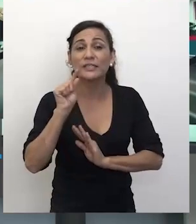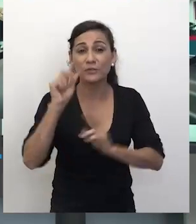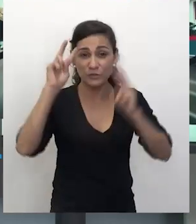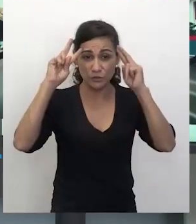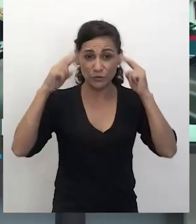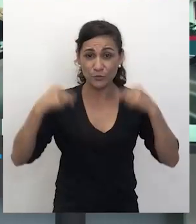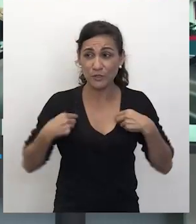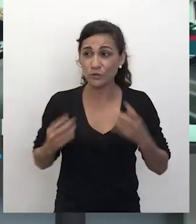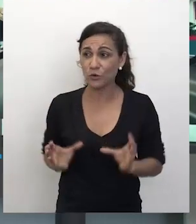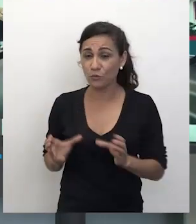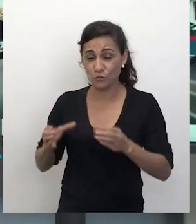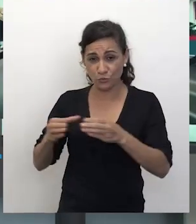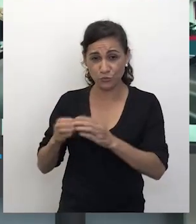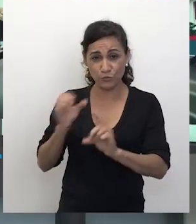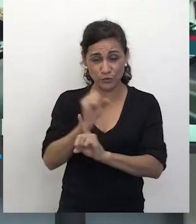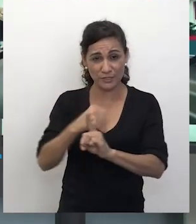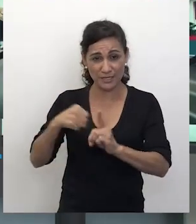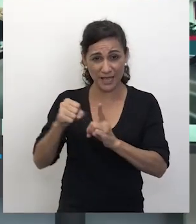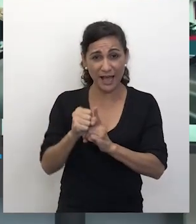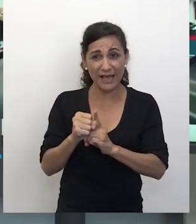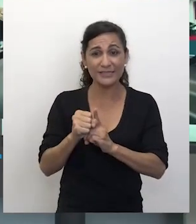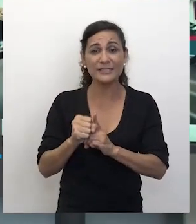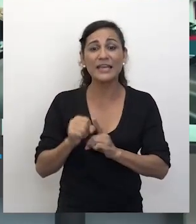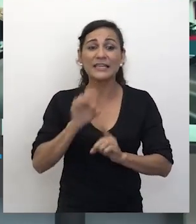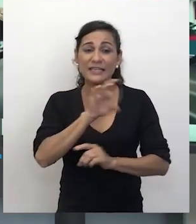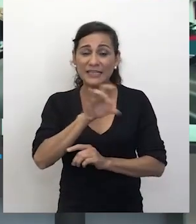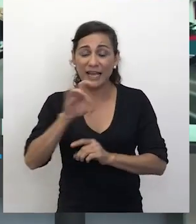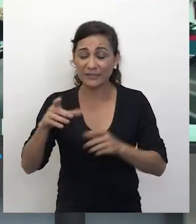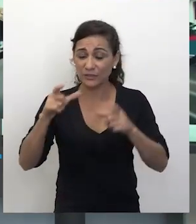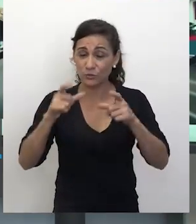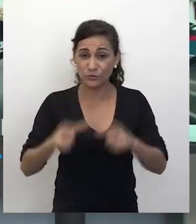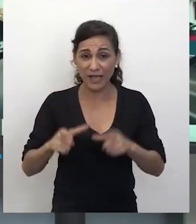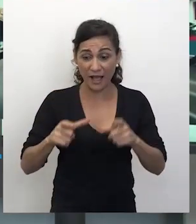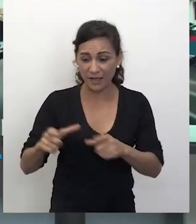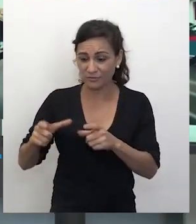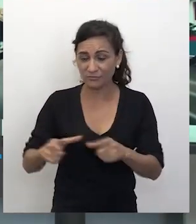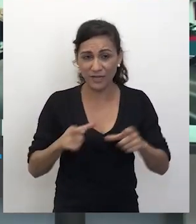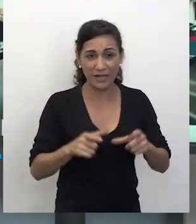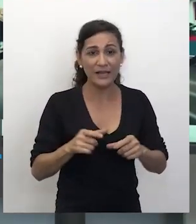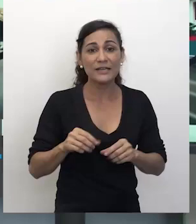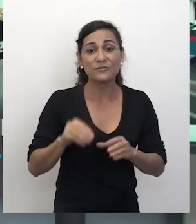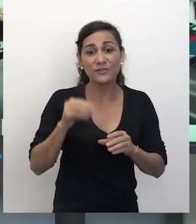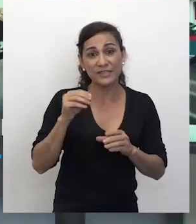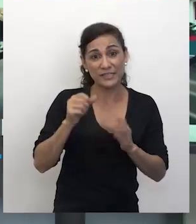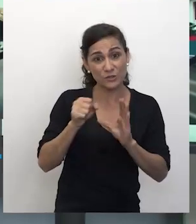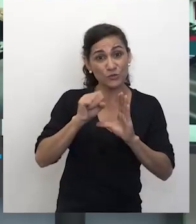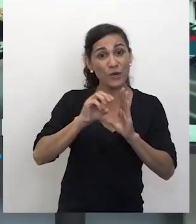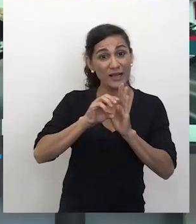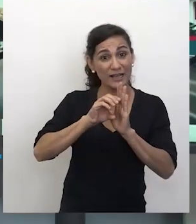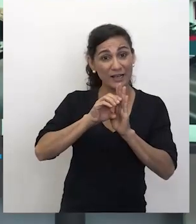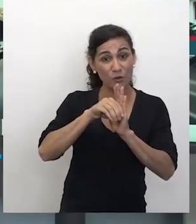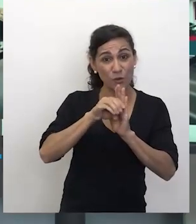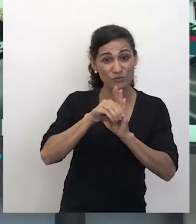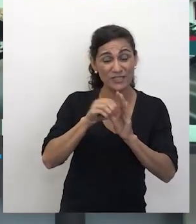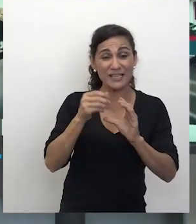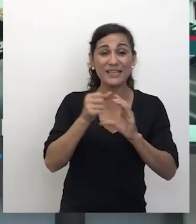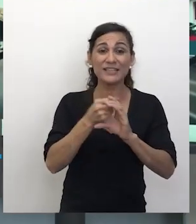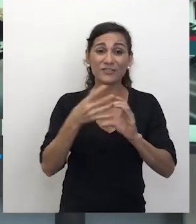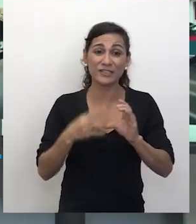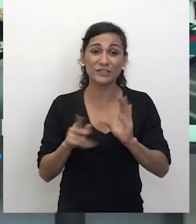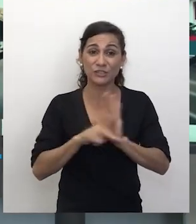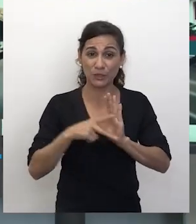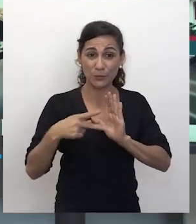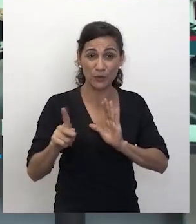grupos sociais, que em cada localidade vai ter as suas especificidades, nós produzimos uma série de